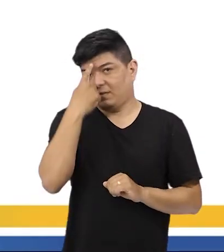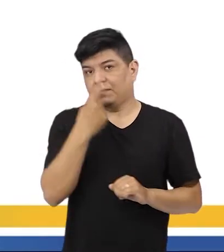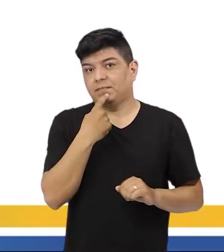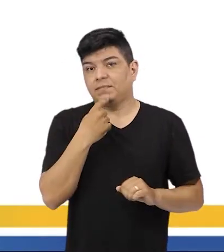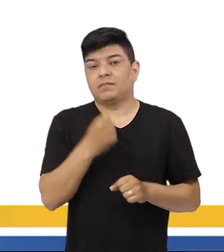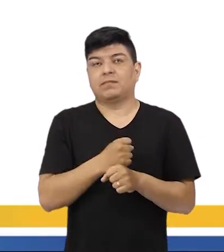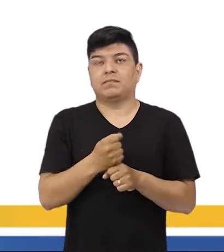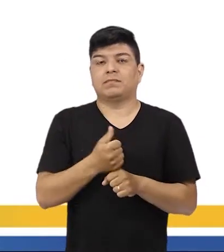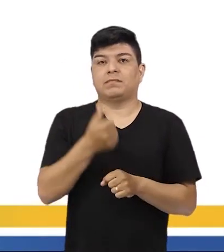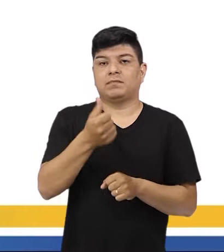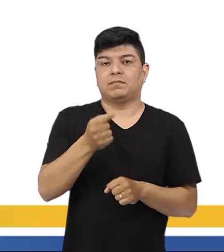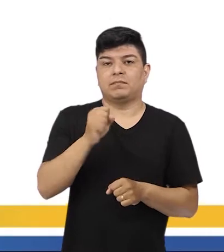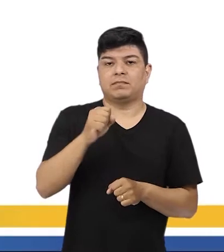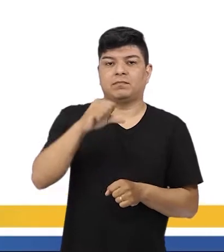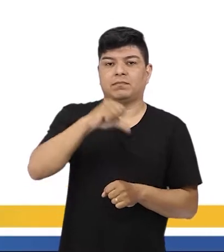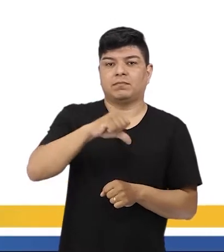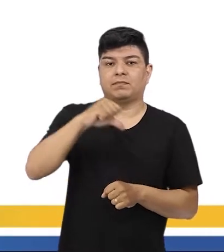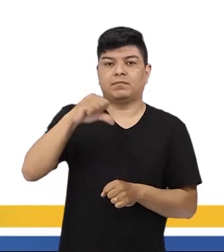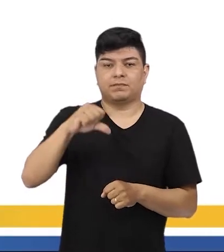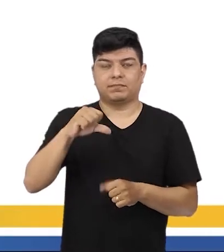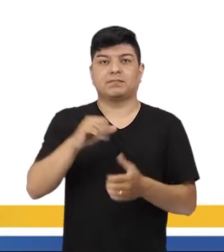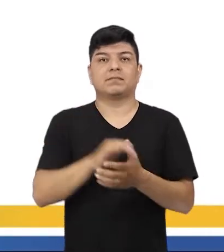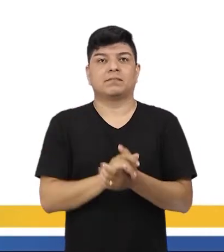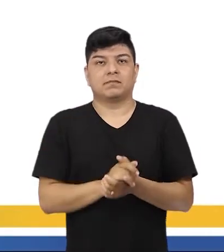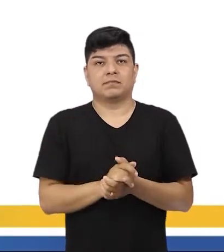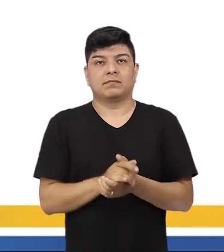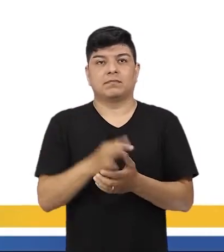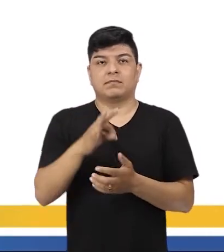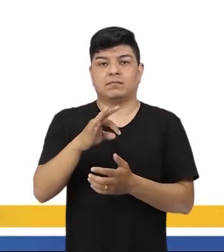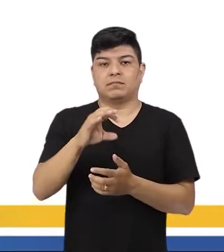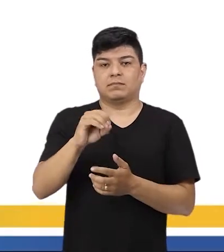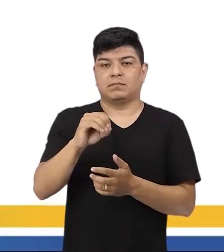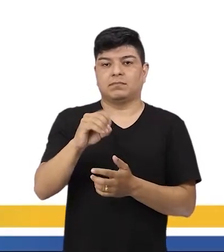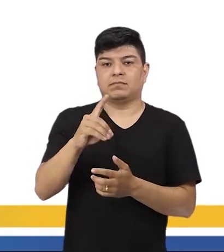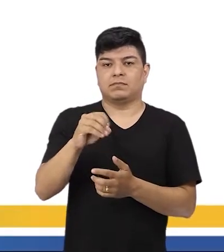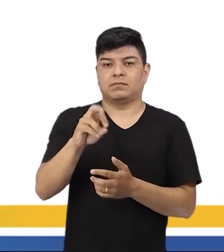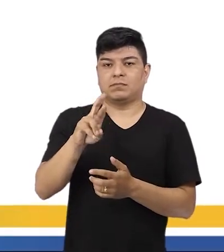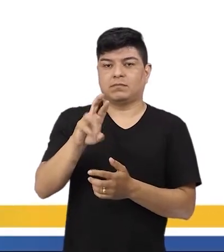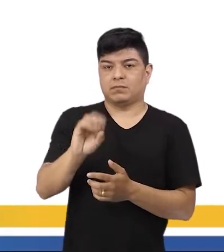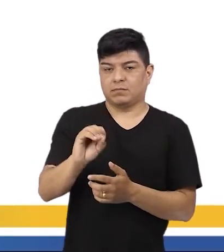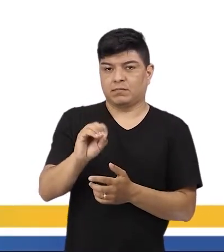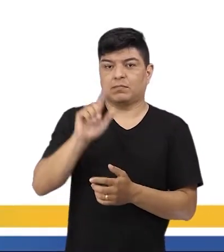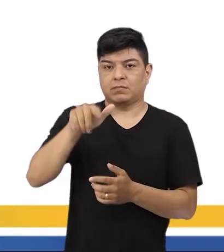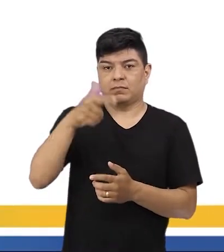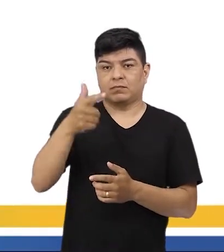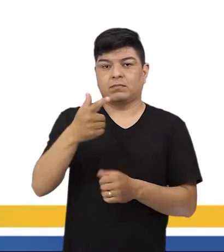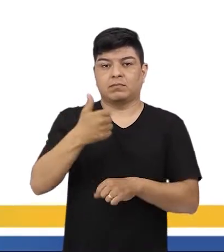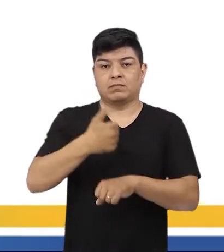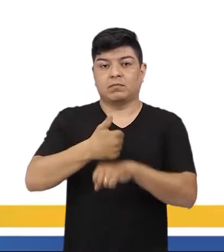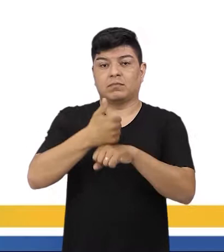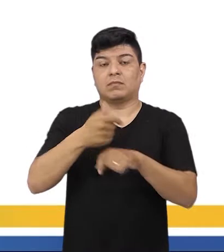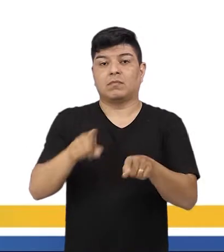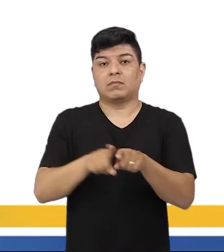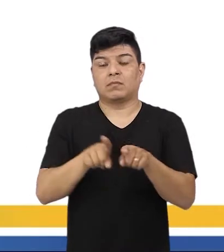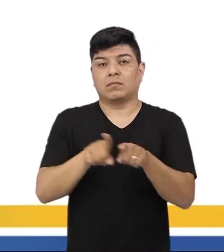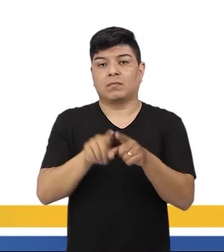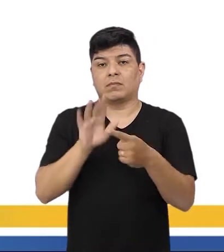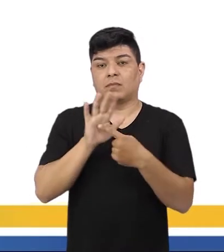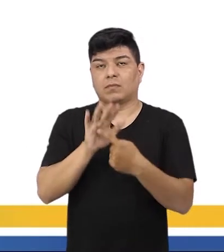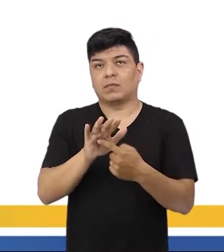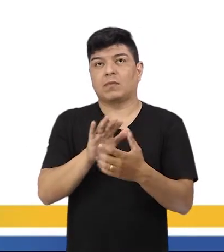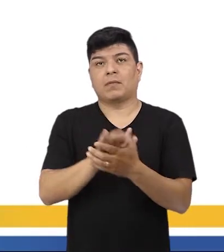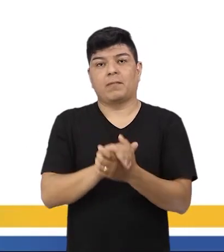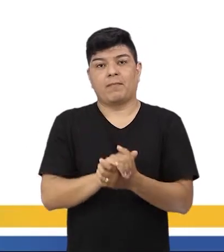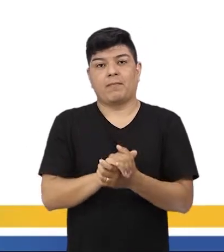1889, de autor desconhecido, Deodoro da Fonseca e outros líderes republicanos foram representados,